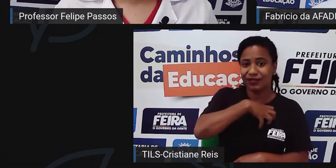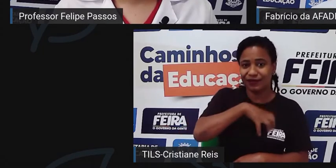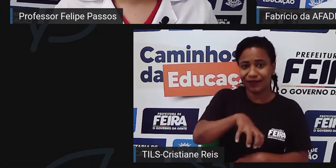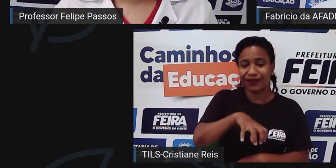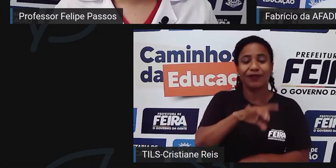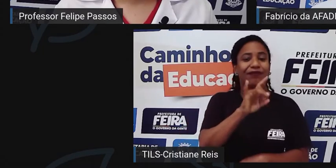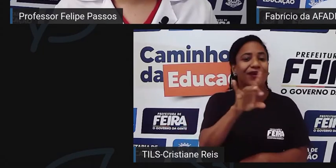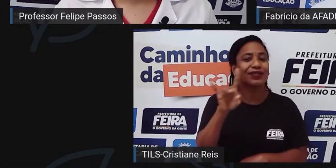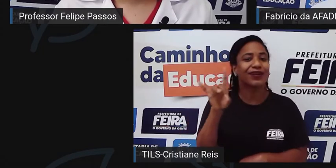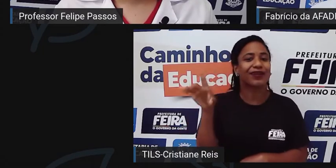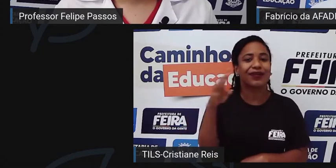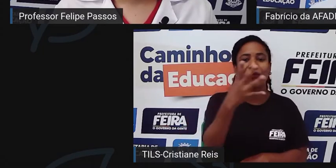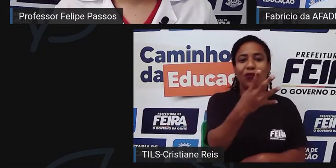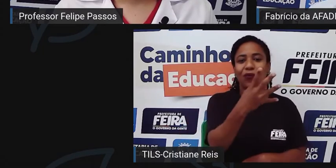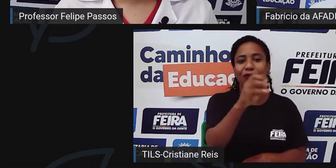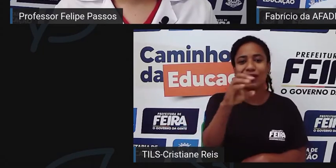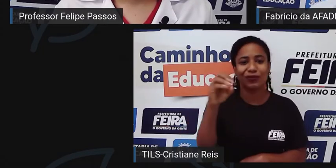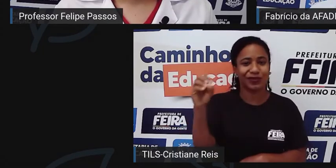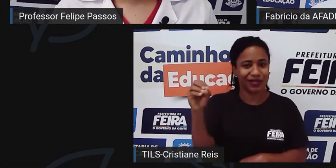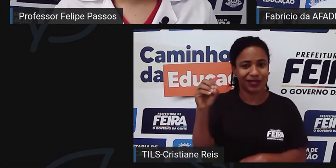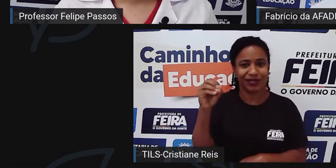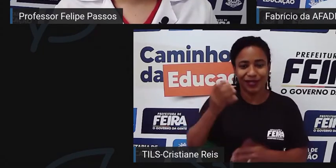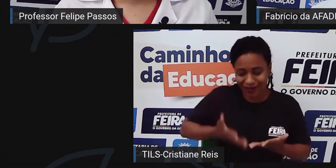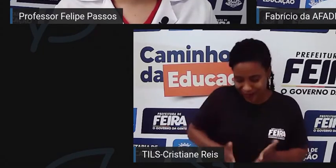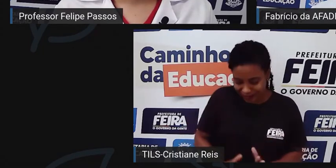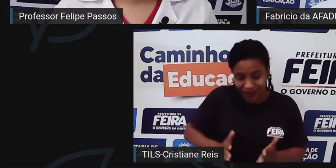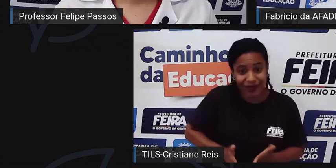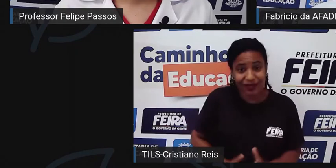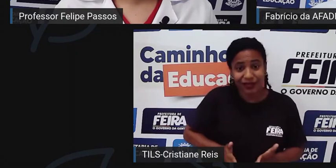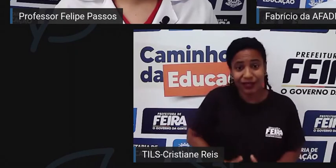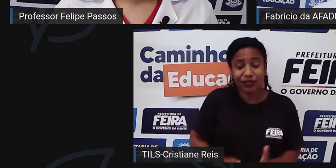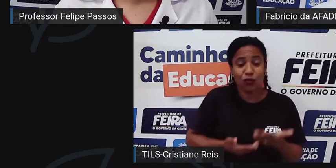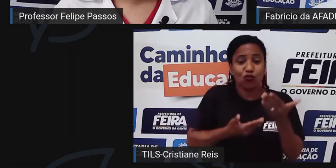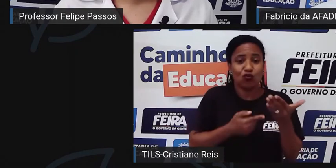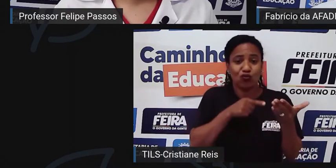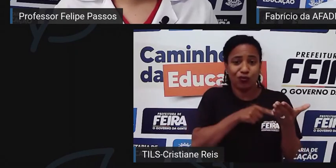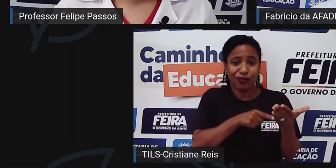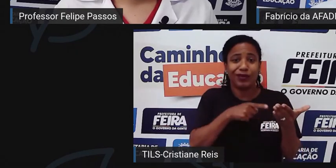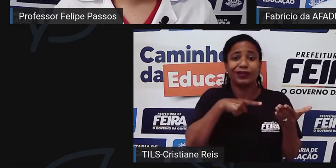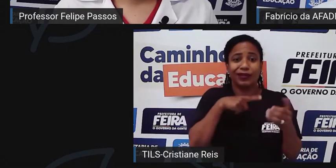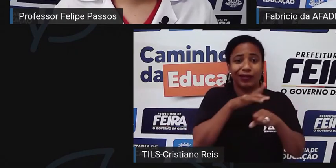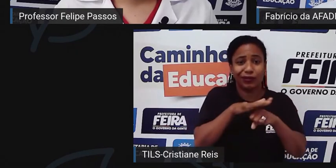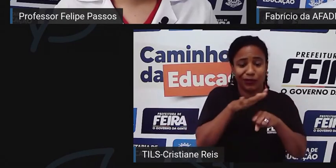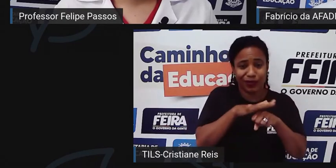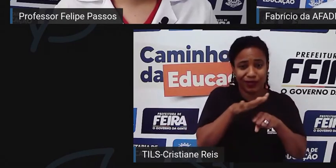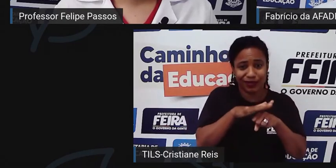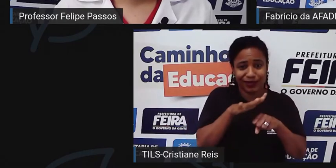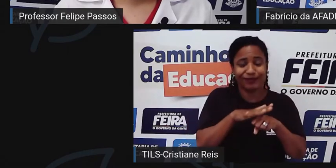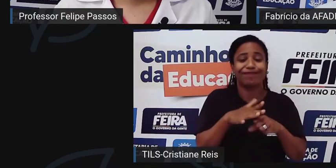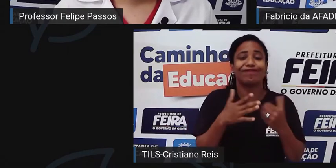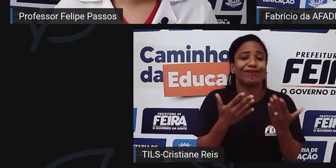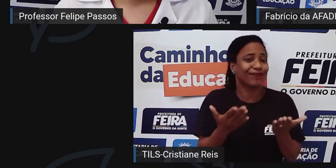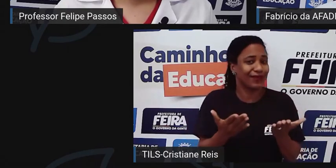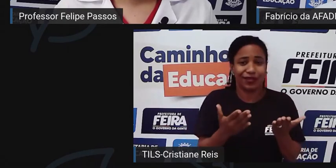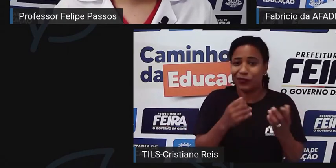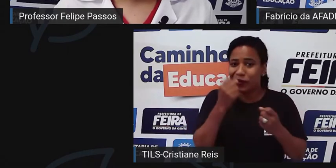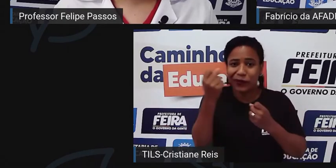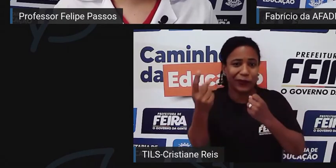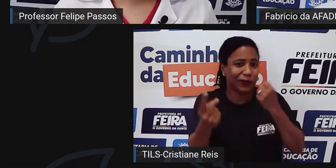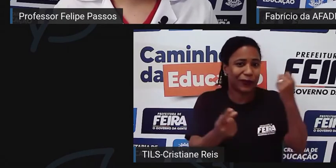415 crianças que nascem, uma nasce com a doença fosiforme. Então, essa doença, ela não é rara.